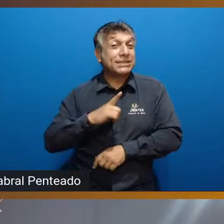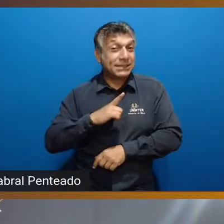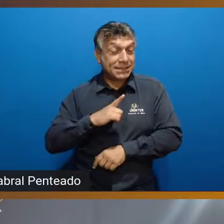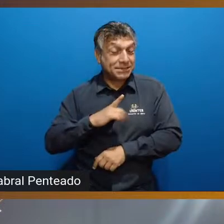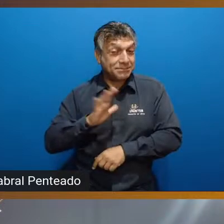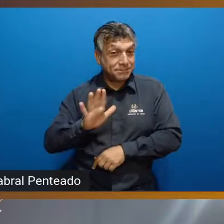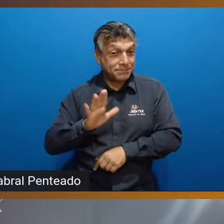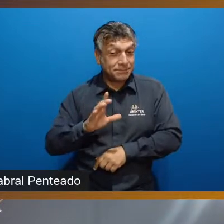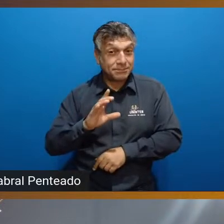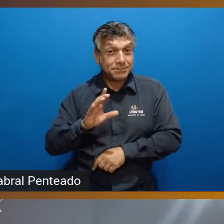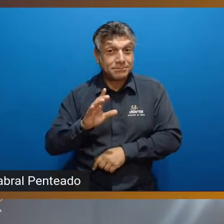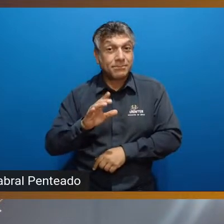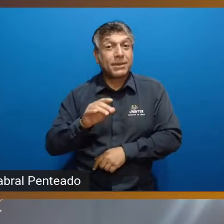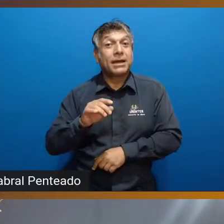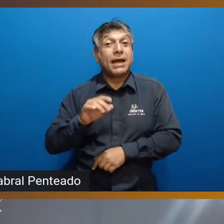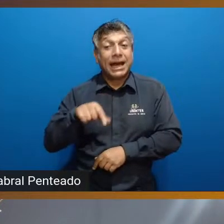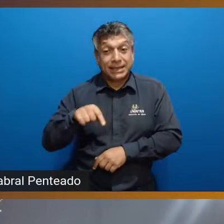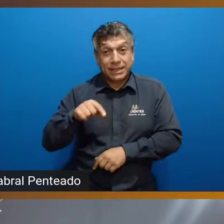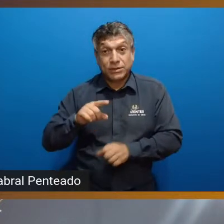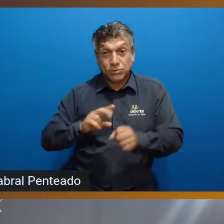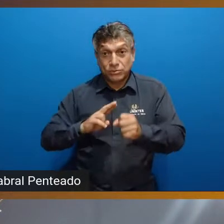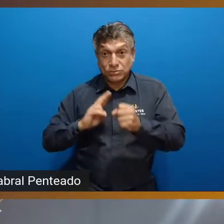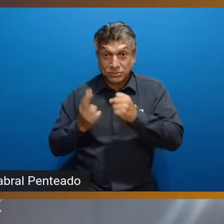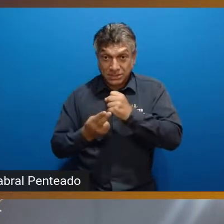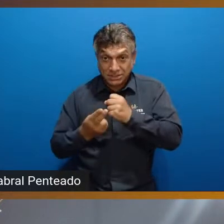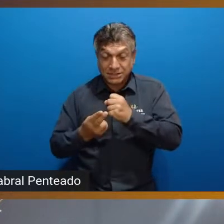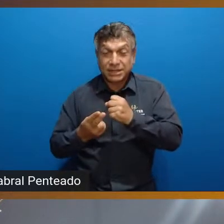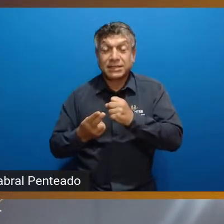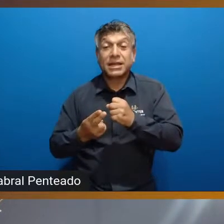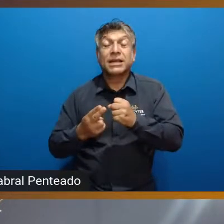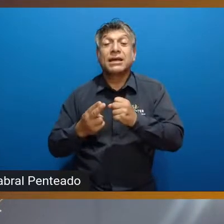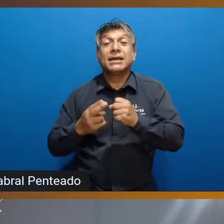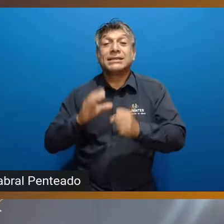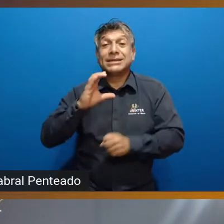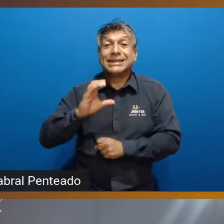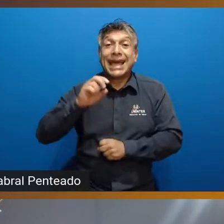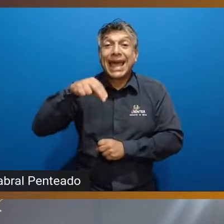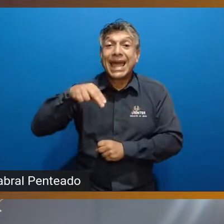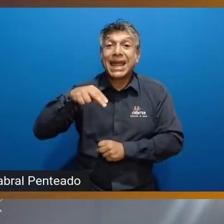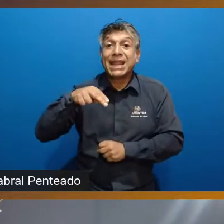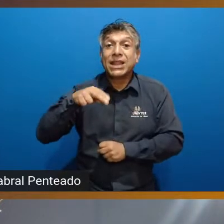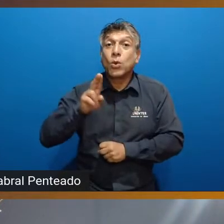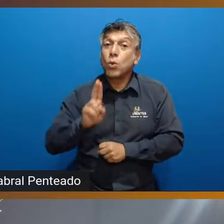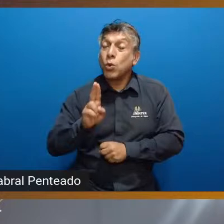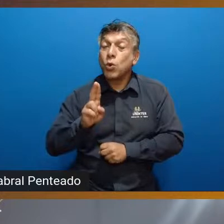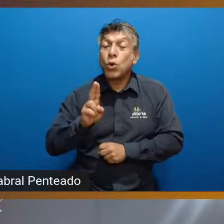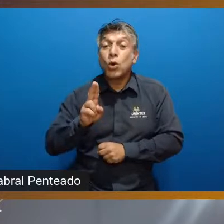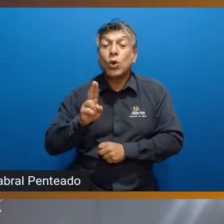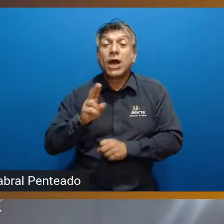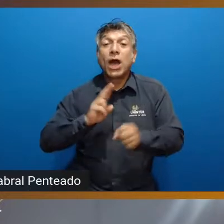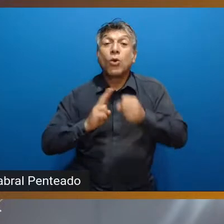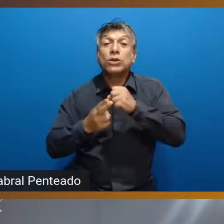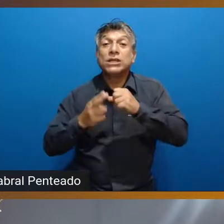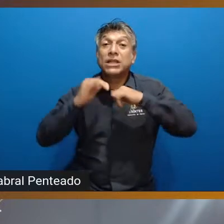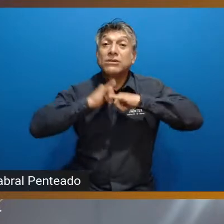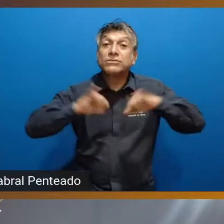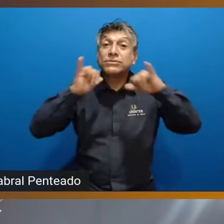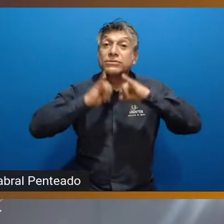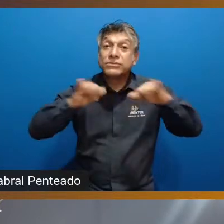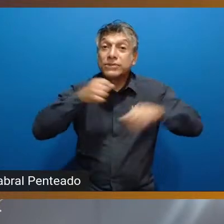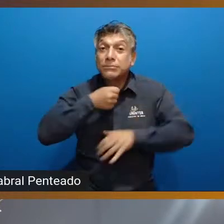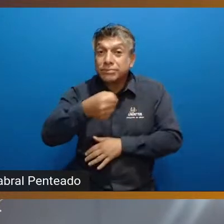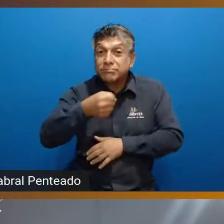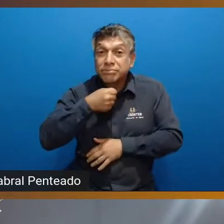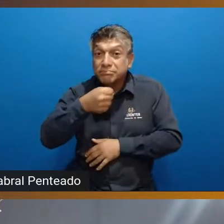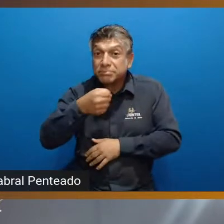seguinte, nós temos um departamento que é o Ninter Notícias, a CNU, que lá está sendo feita algumas matérias sobre egresso. Aqui,